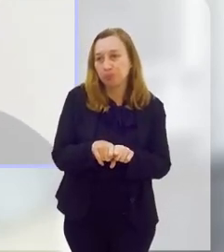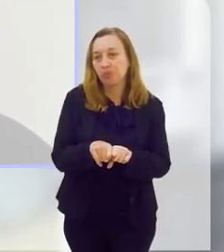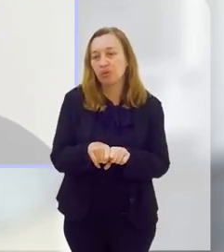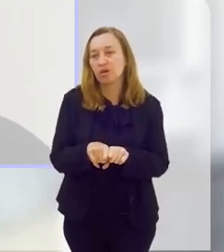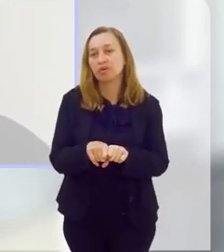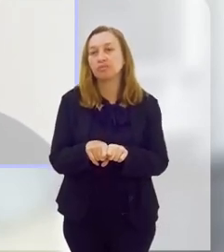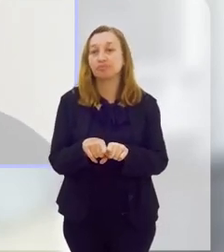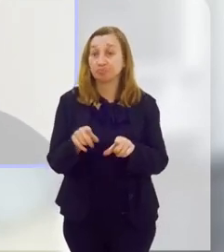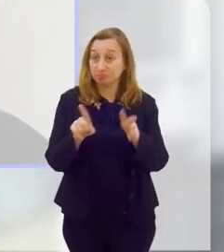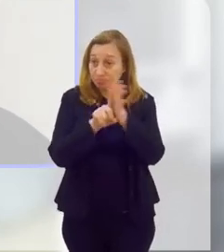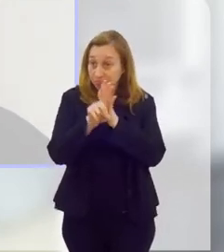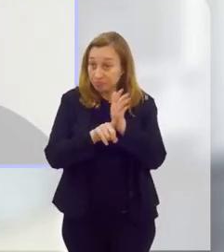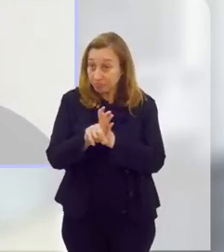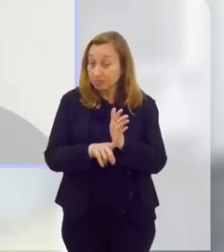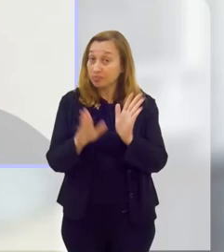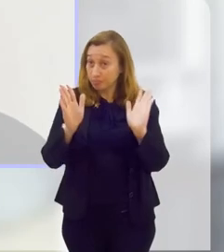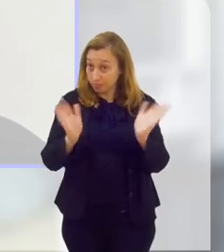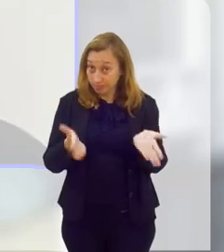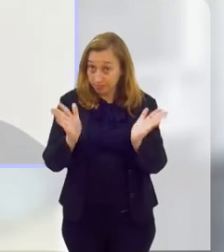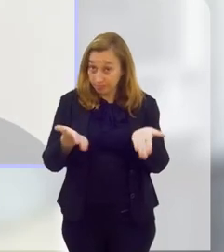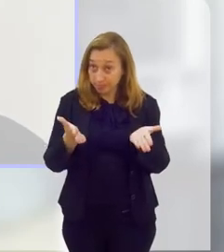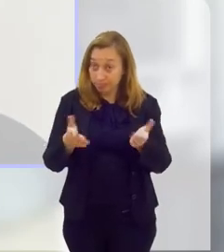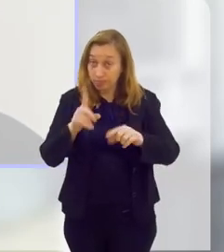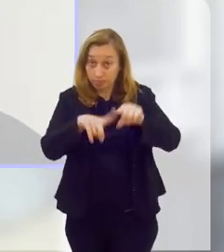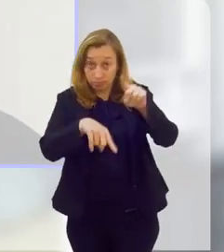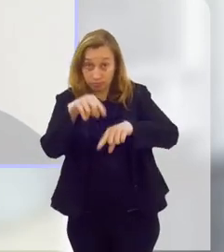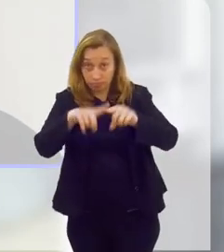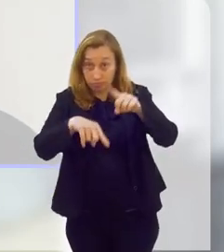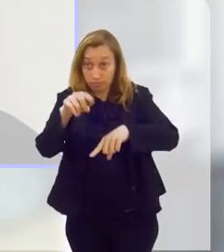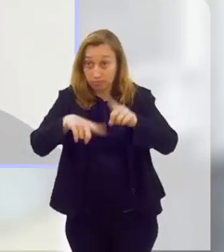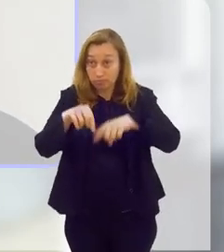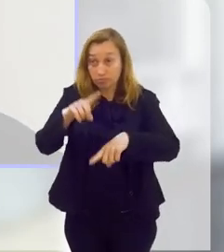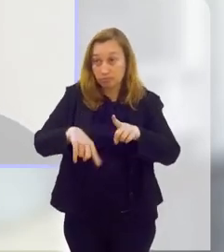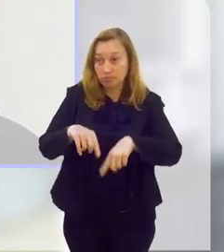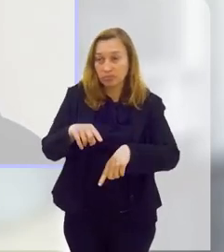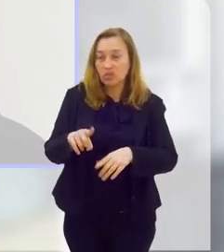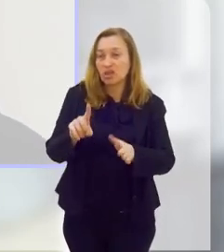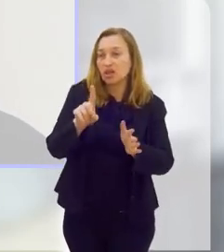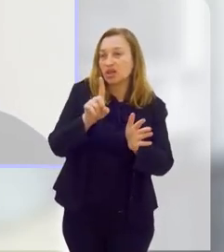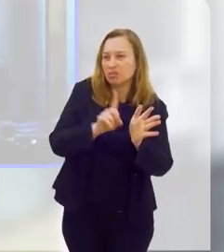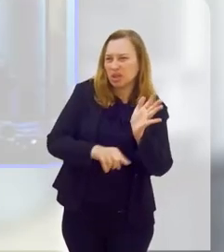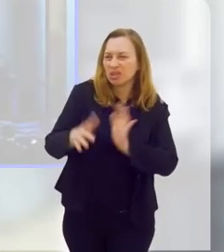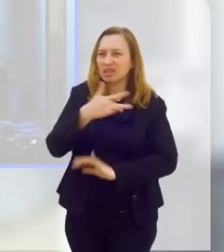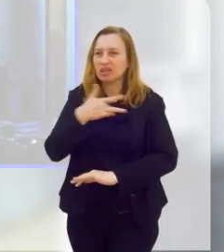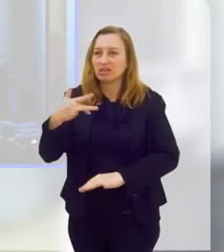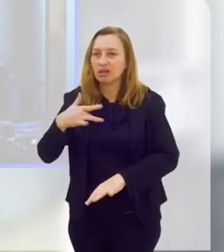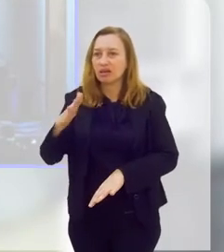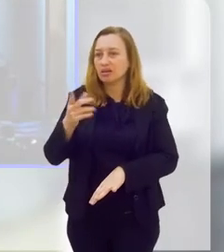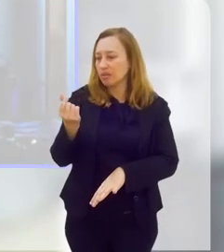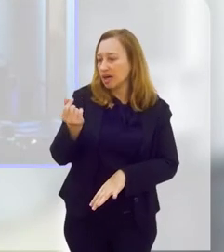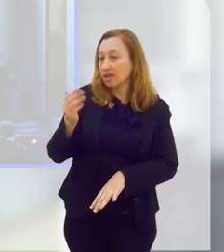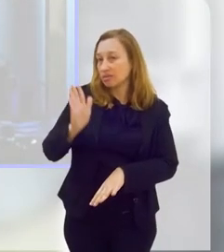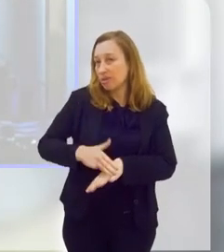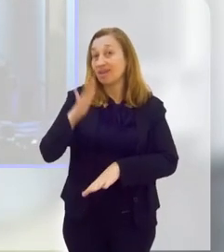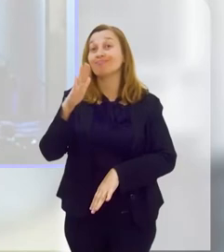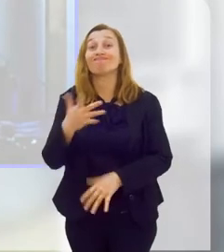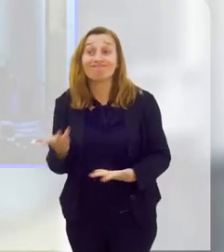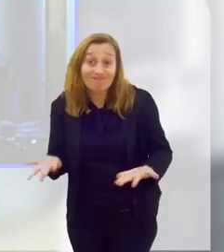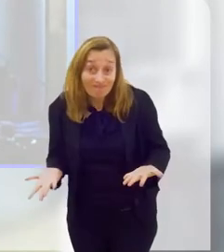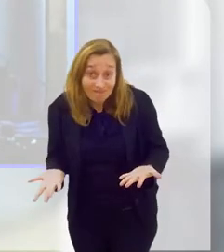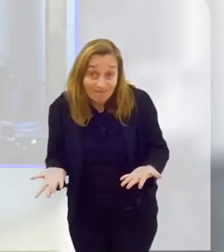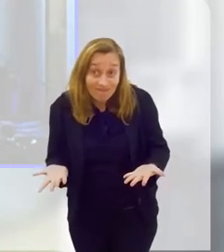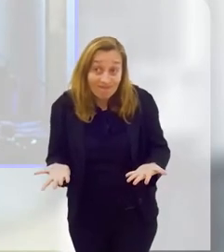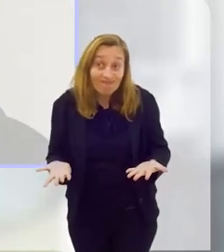também, que se você for analisar o mercado hoje, os produtos menos saudáveis são os mais baratos.